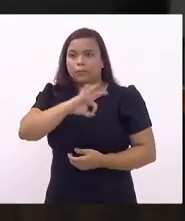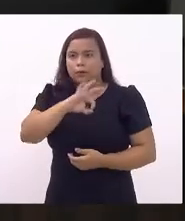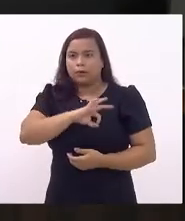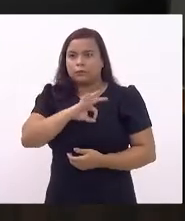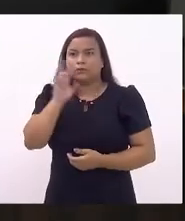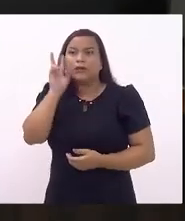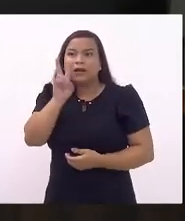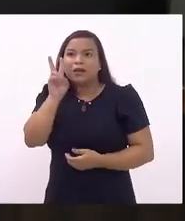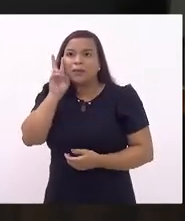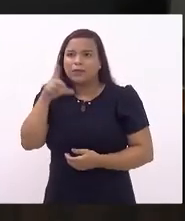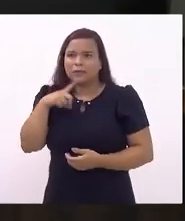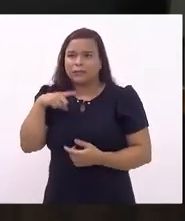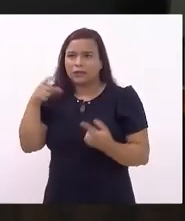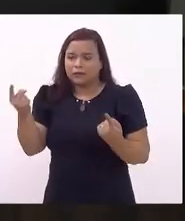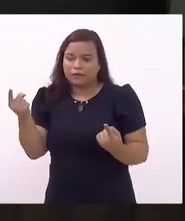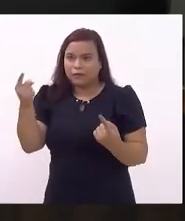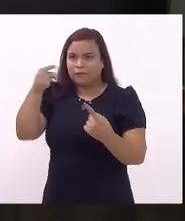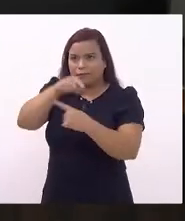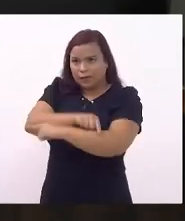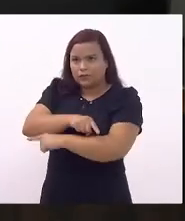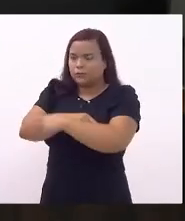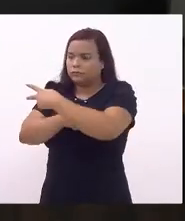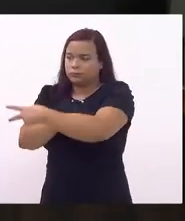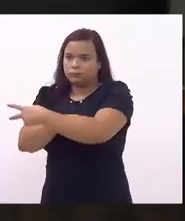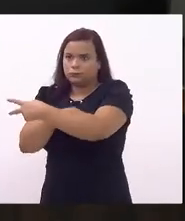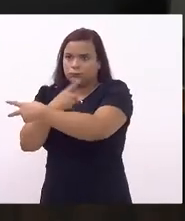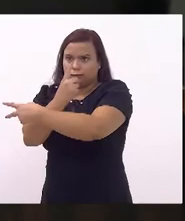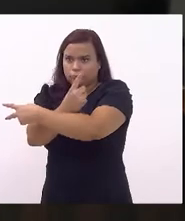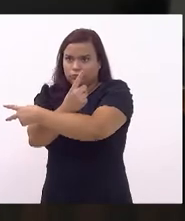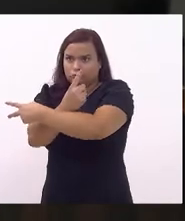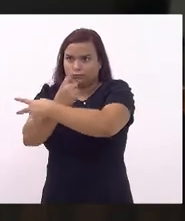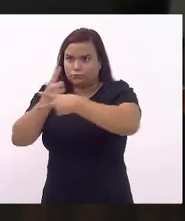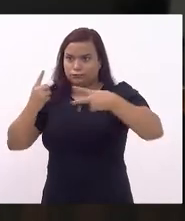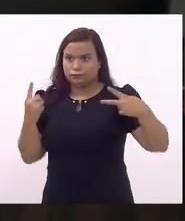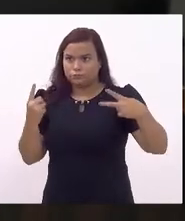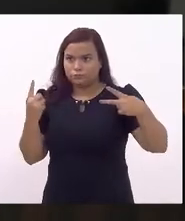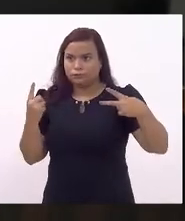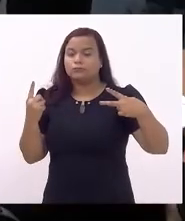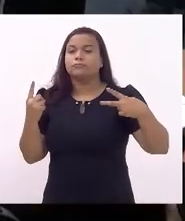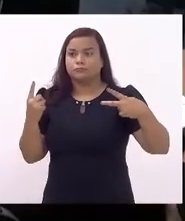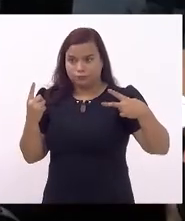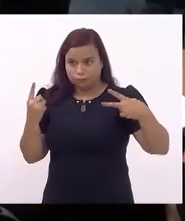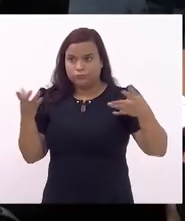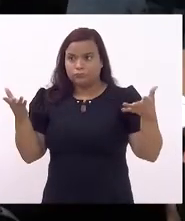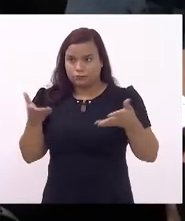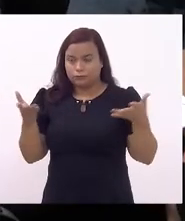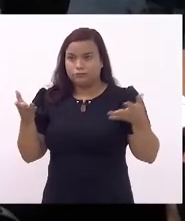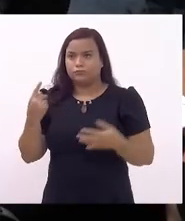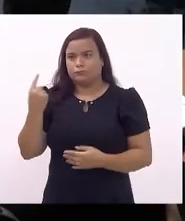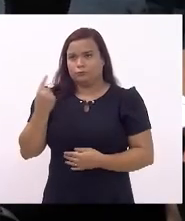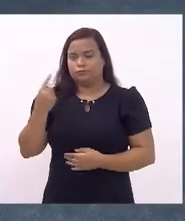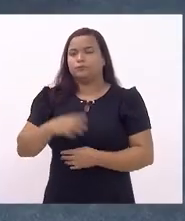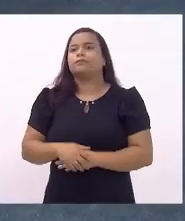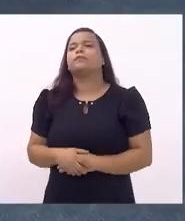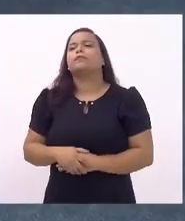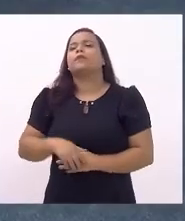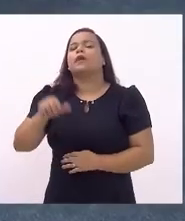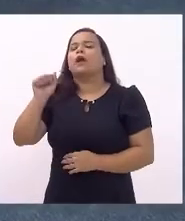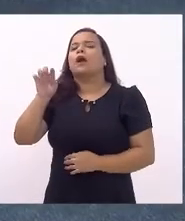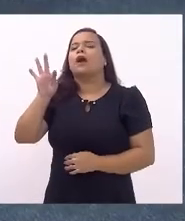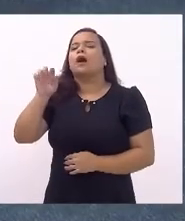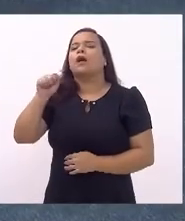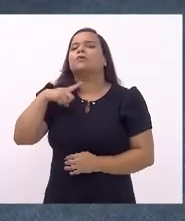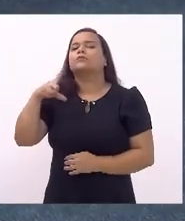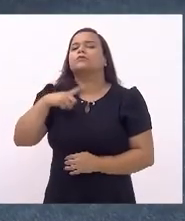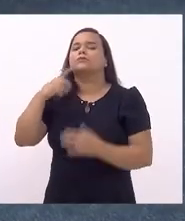que houve uma inversão de pauta. Primeiro, voltamos à segunda sessão e agora a primeira. A ata reflete com exatidão o ocorrido